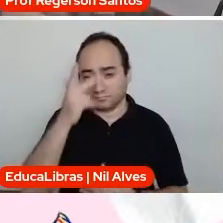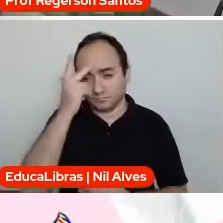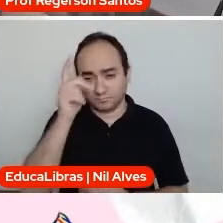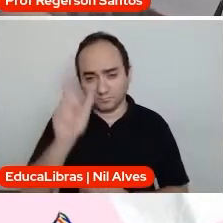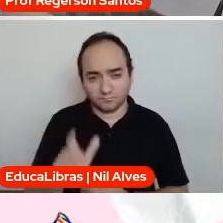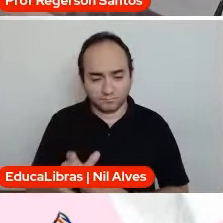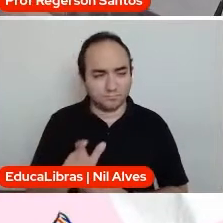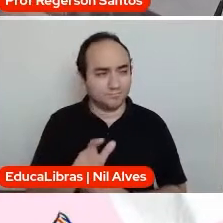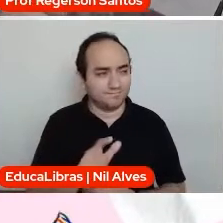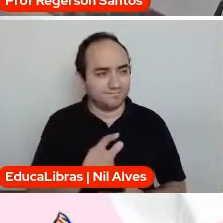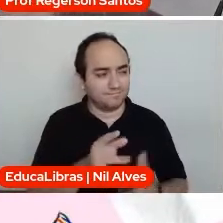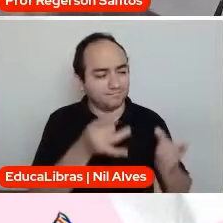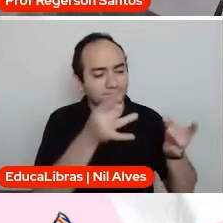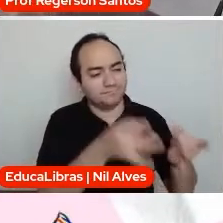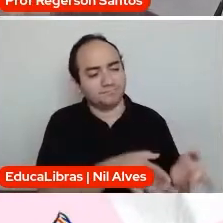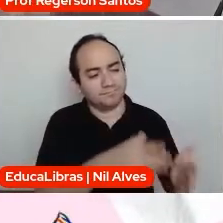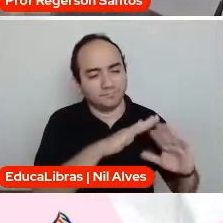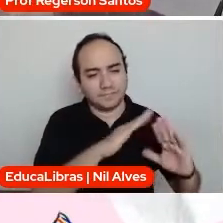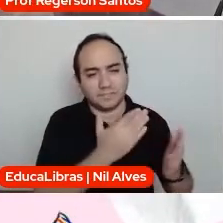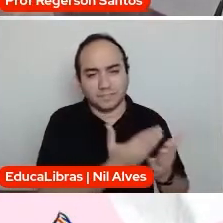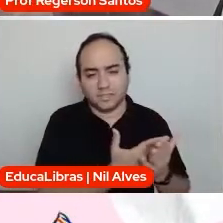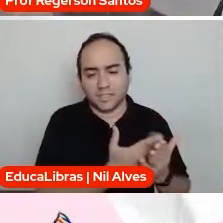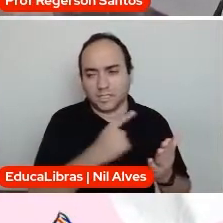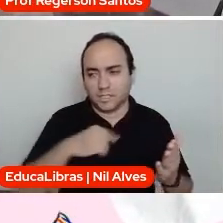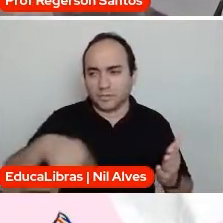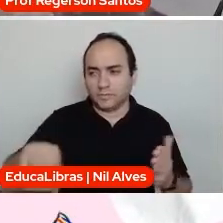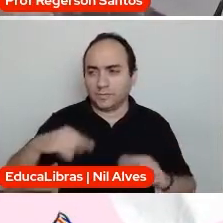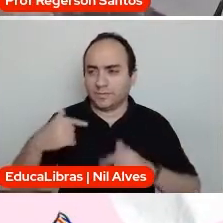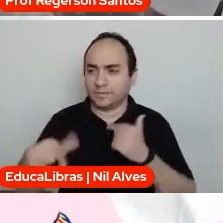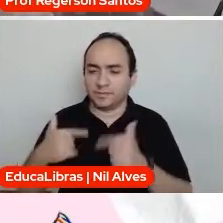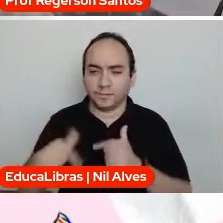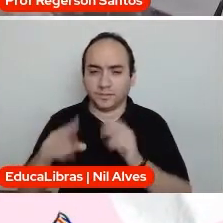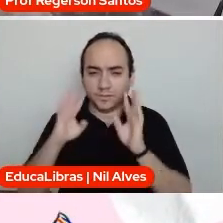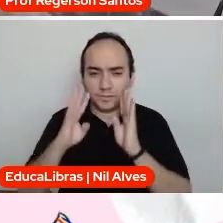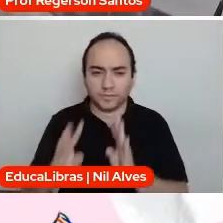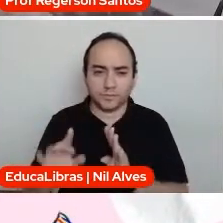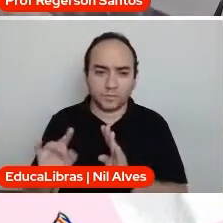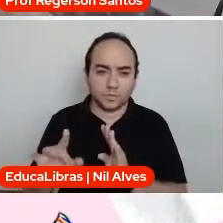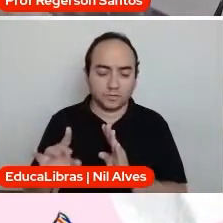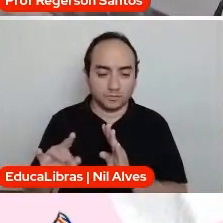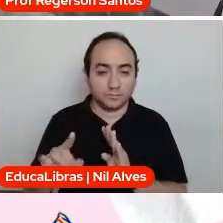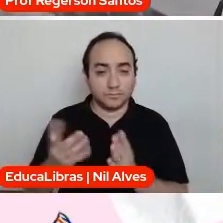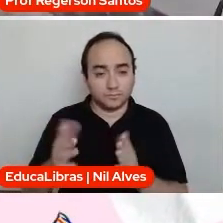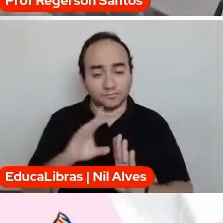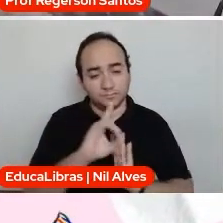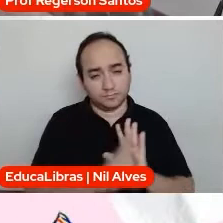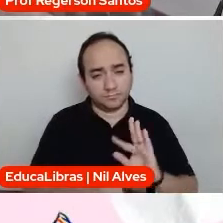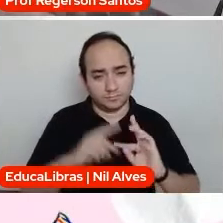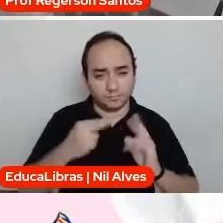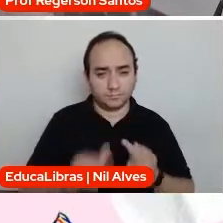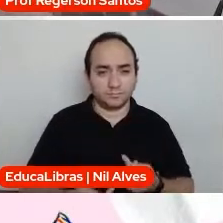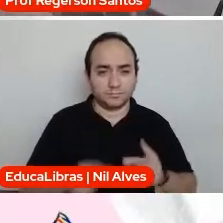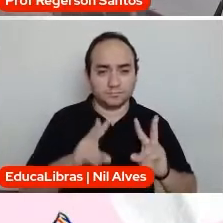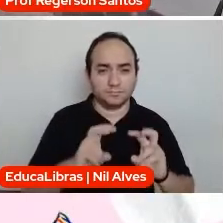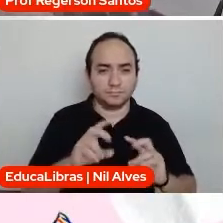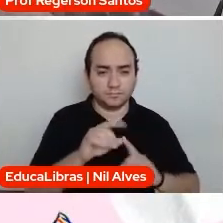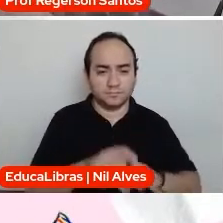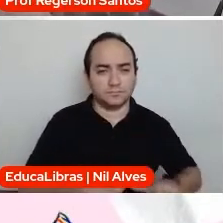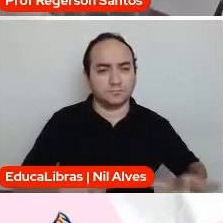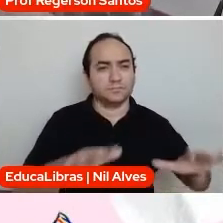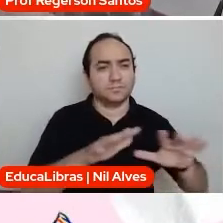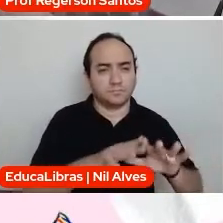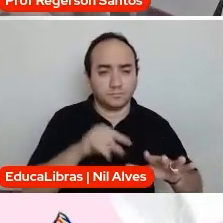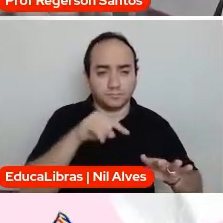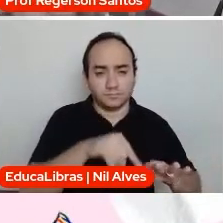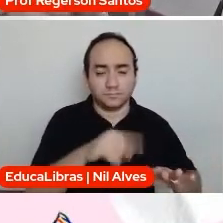Então, tratar direitos humanos na escola é a possibilidade de mostrar que a unidade escolar e todo o seu corpo docente é